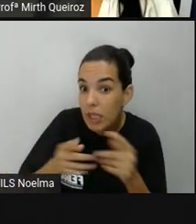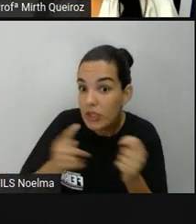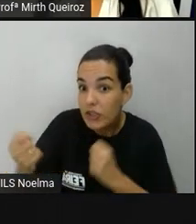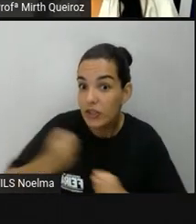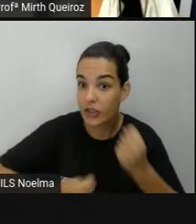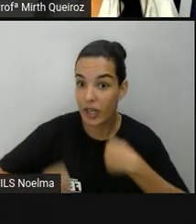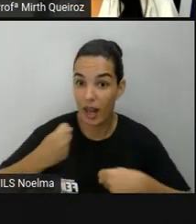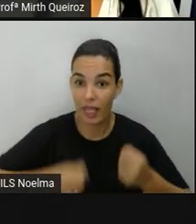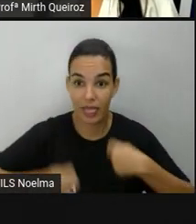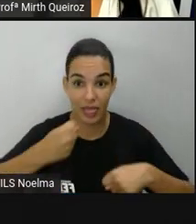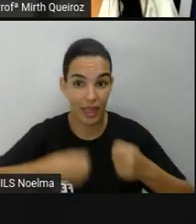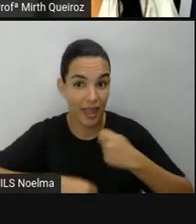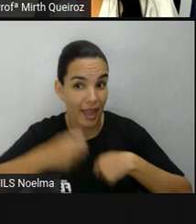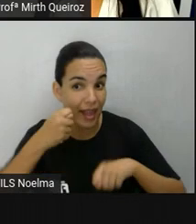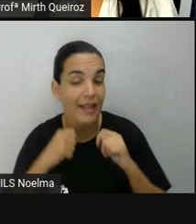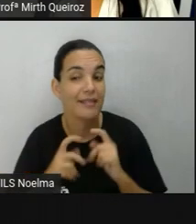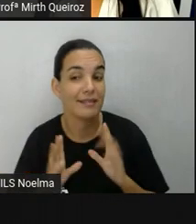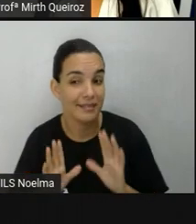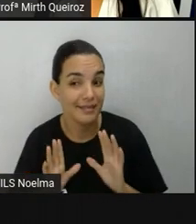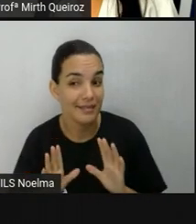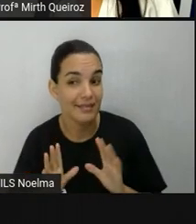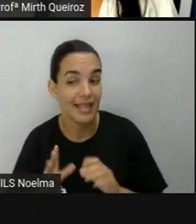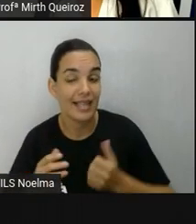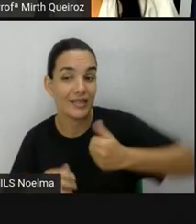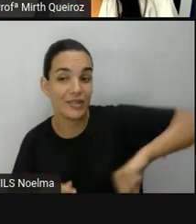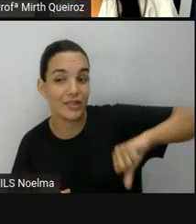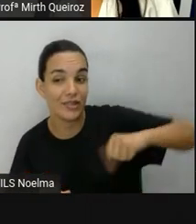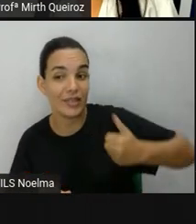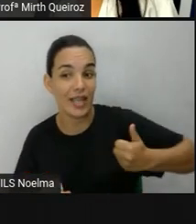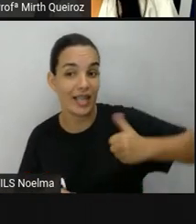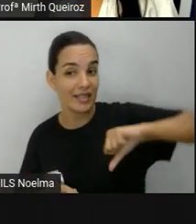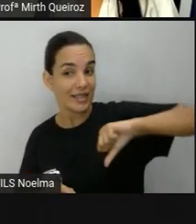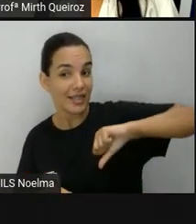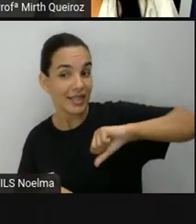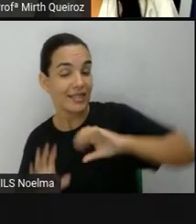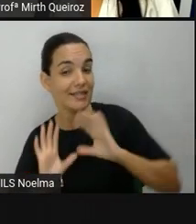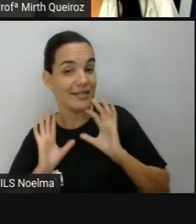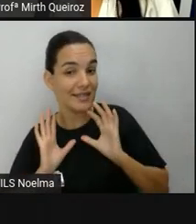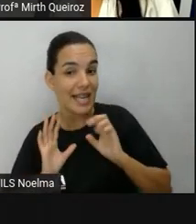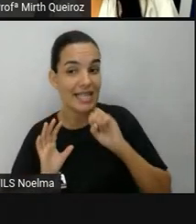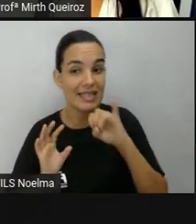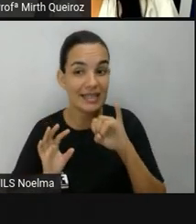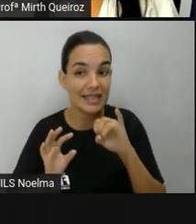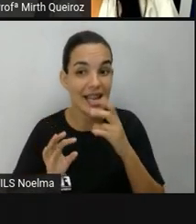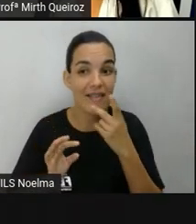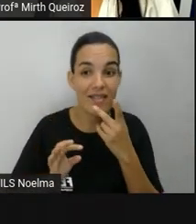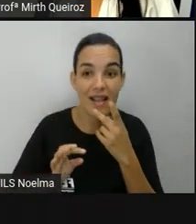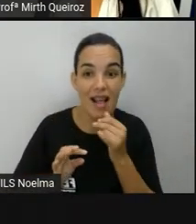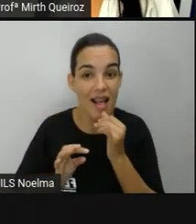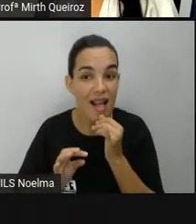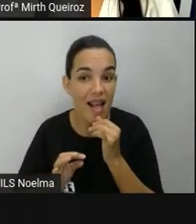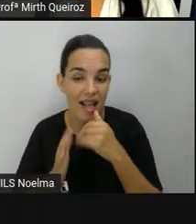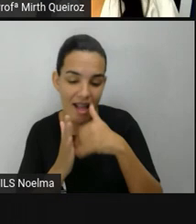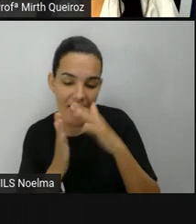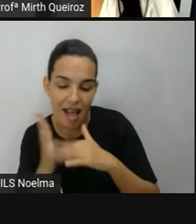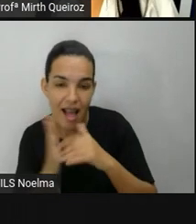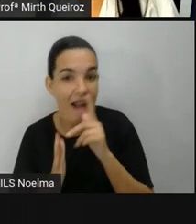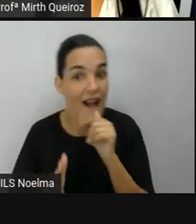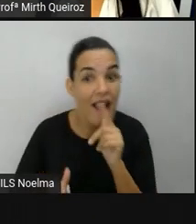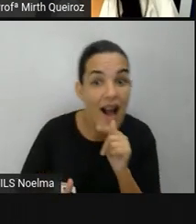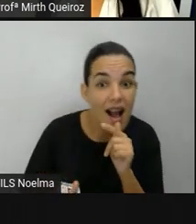falaram aí 8F, 8F e foi água, aí vocês pintam, tá? E se